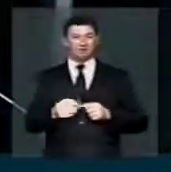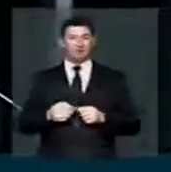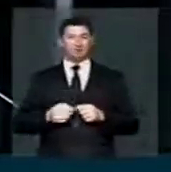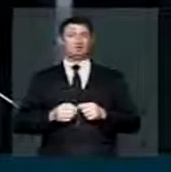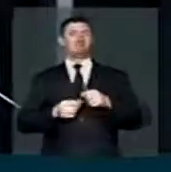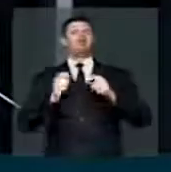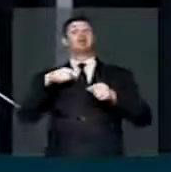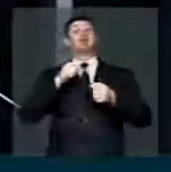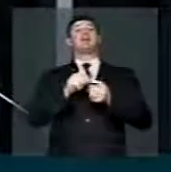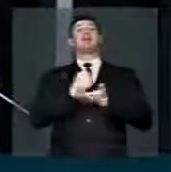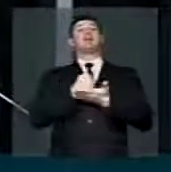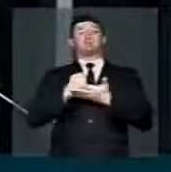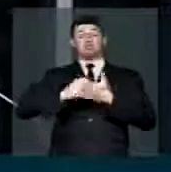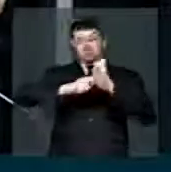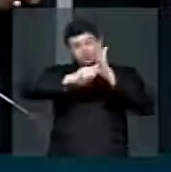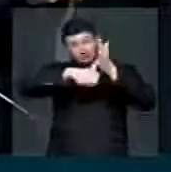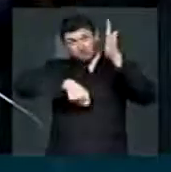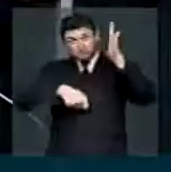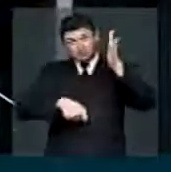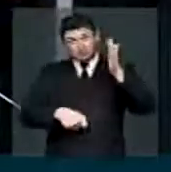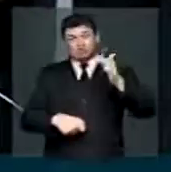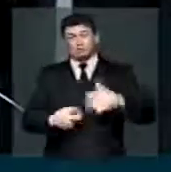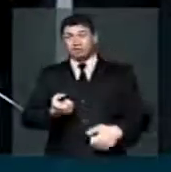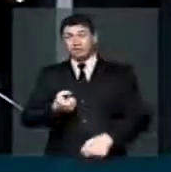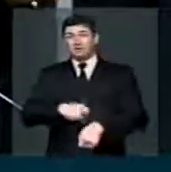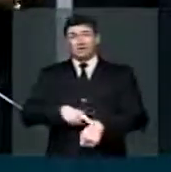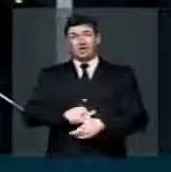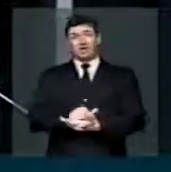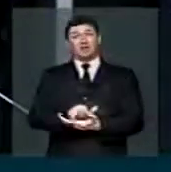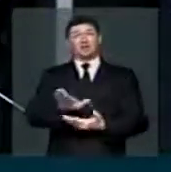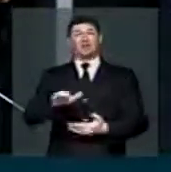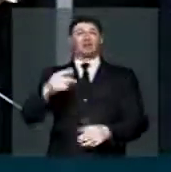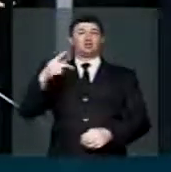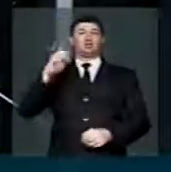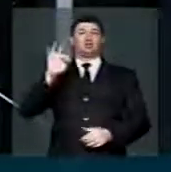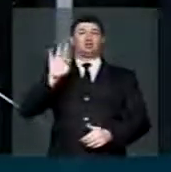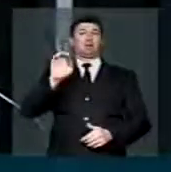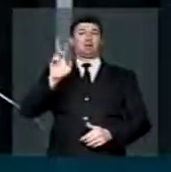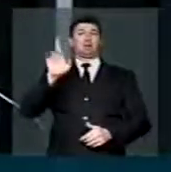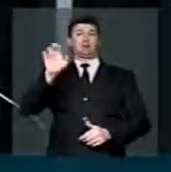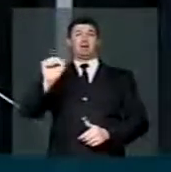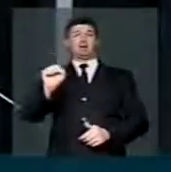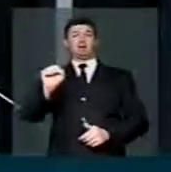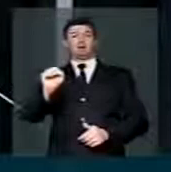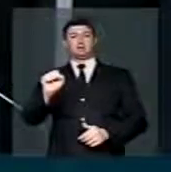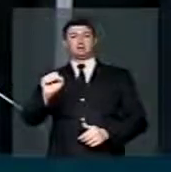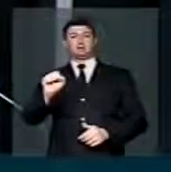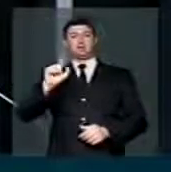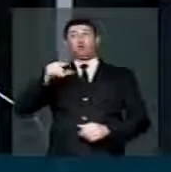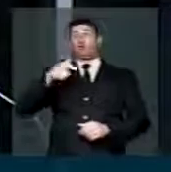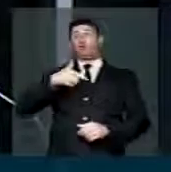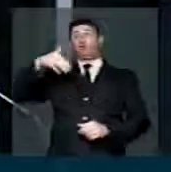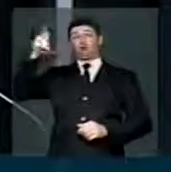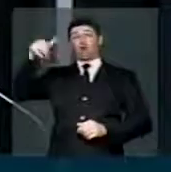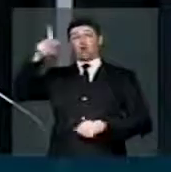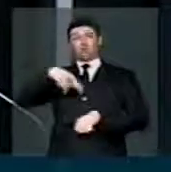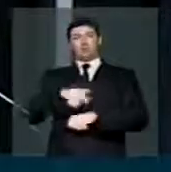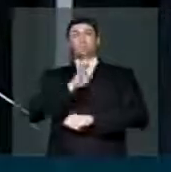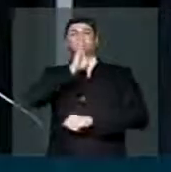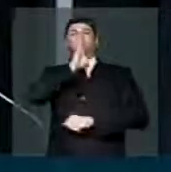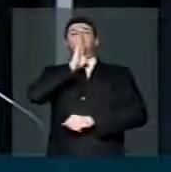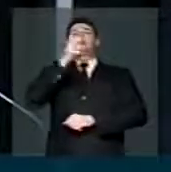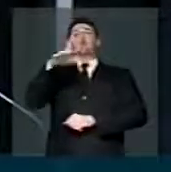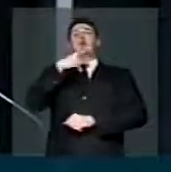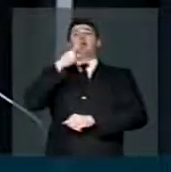Quem lavrou o contrato foi imediatamente demitido da Petrobras. Foi para o exterior, não quer falar